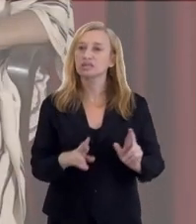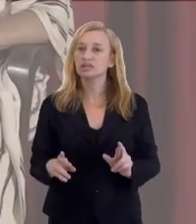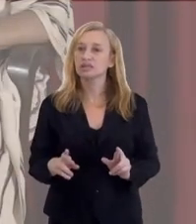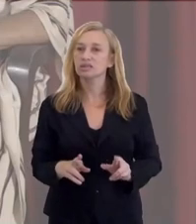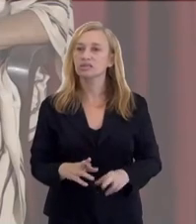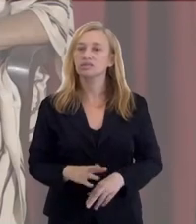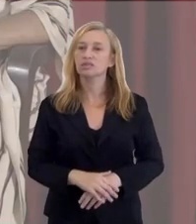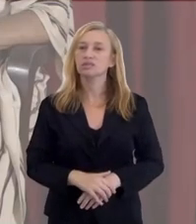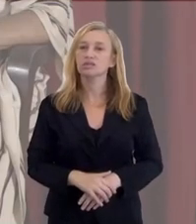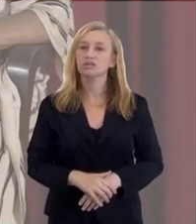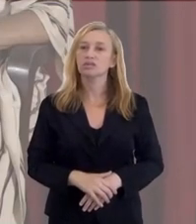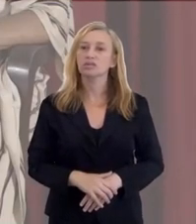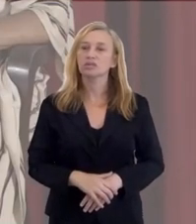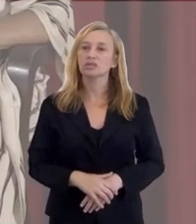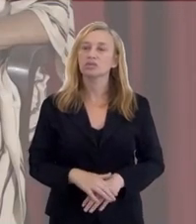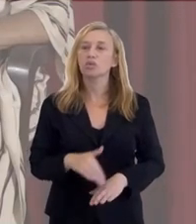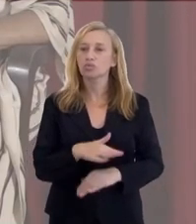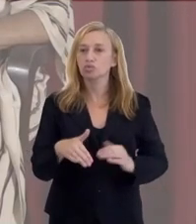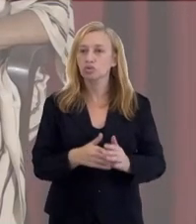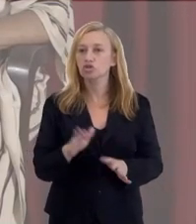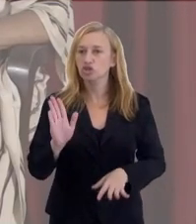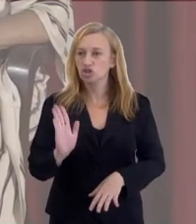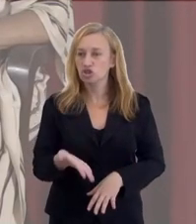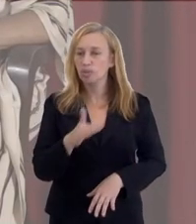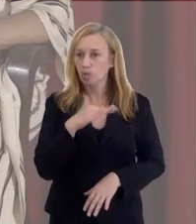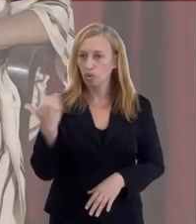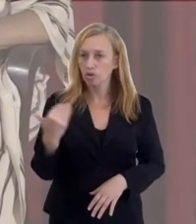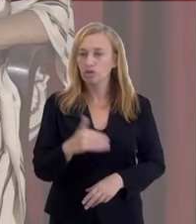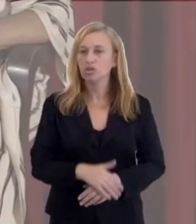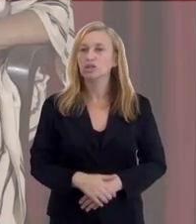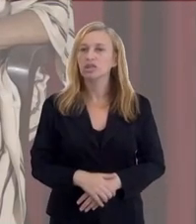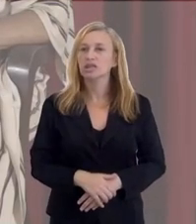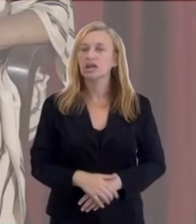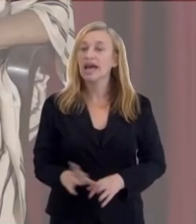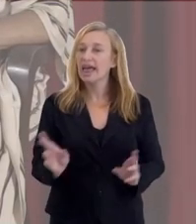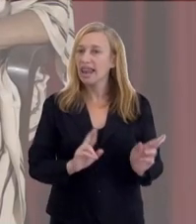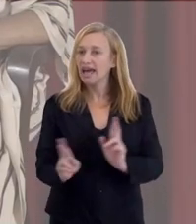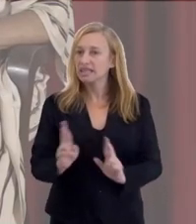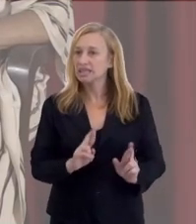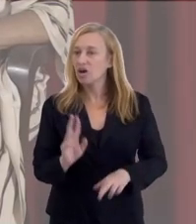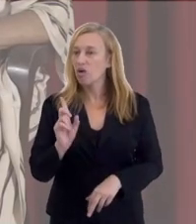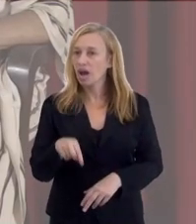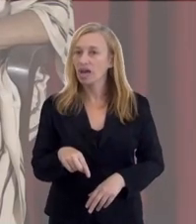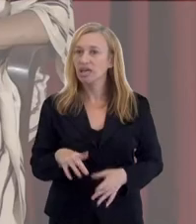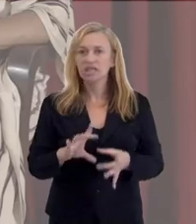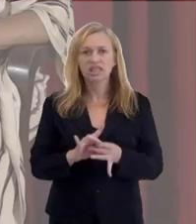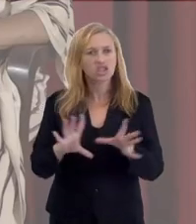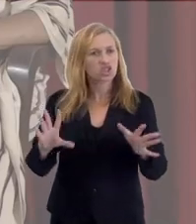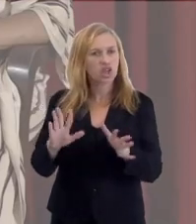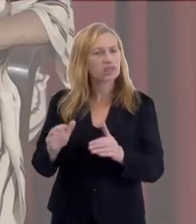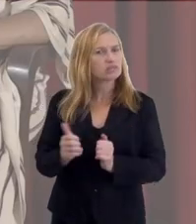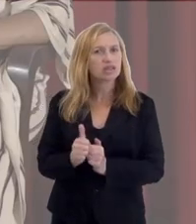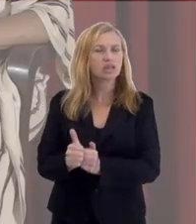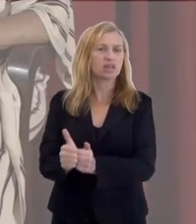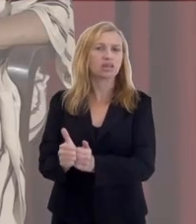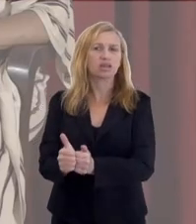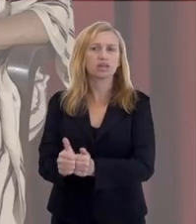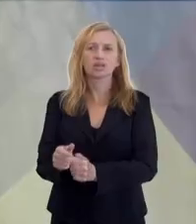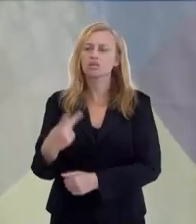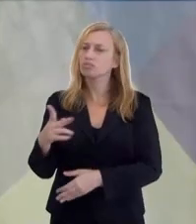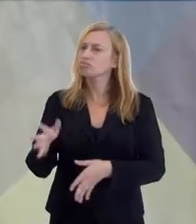com aquele que já foi? A melhor relação é a gente deixar ele seguir o seu caminho.